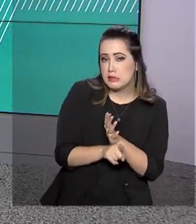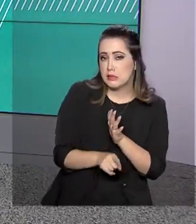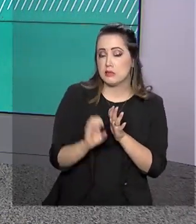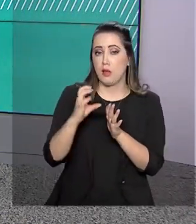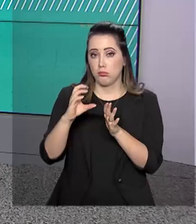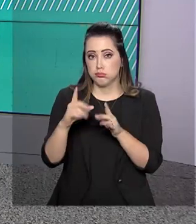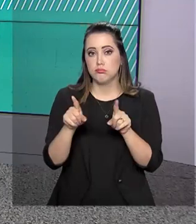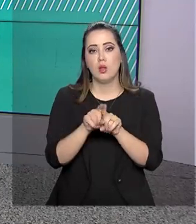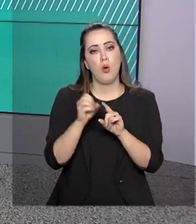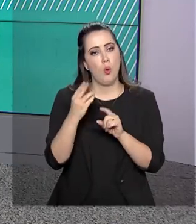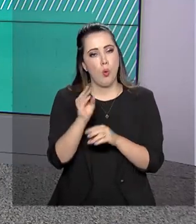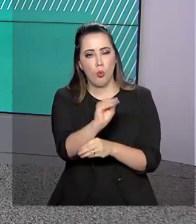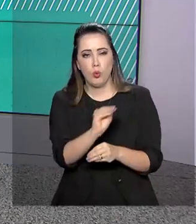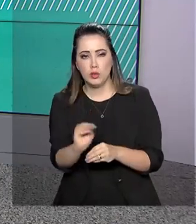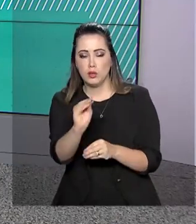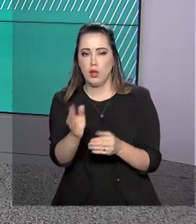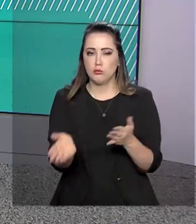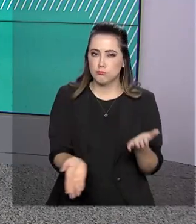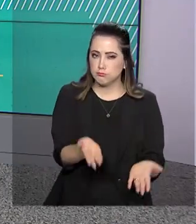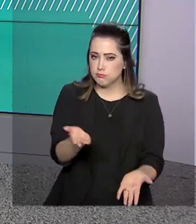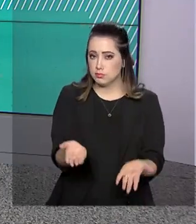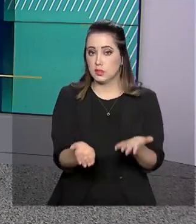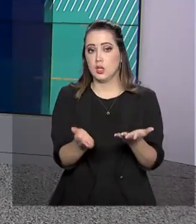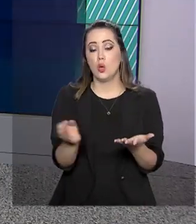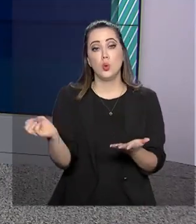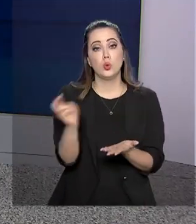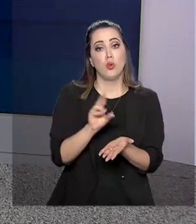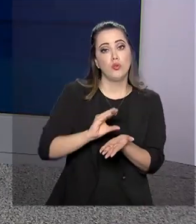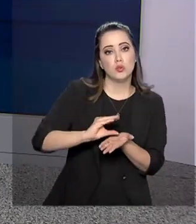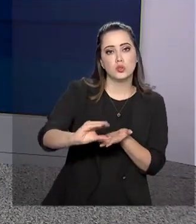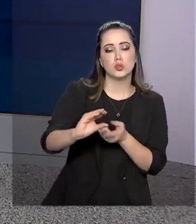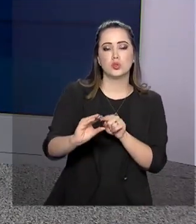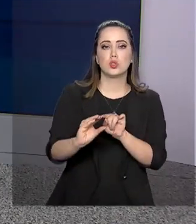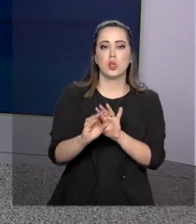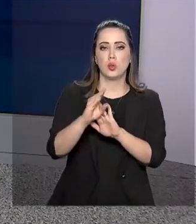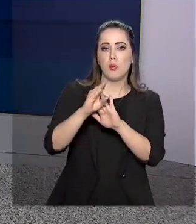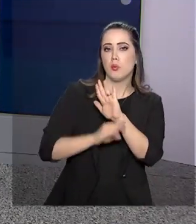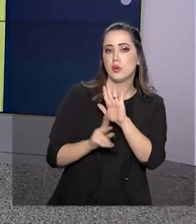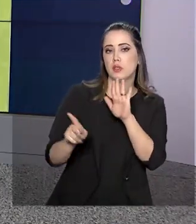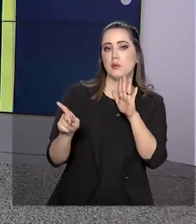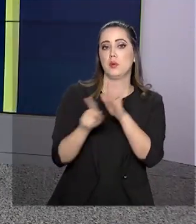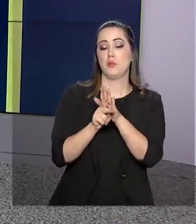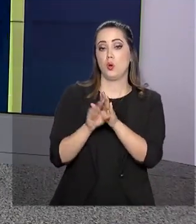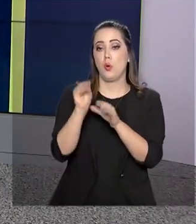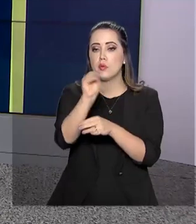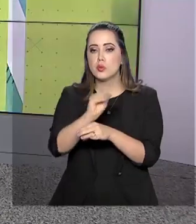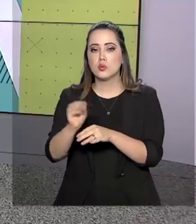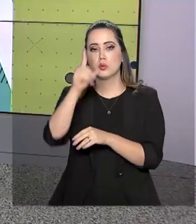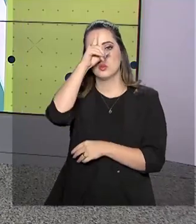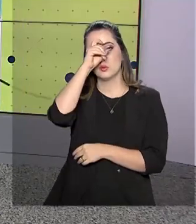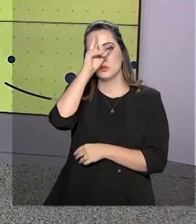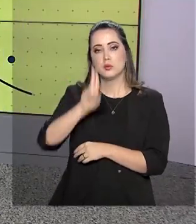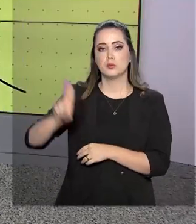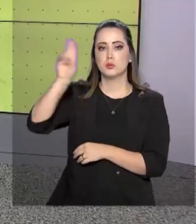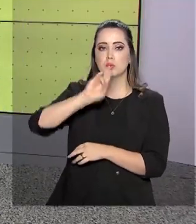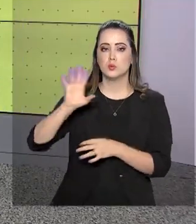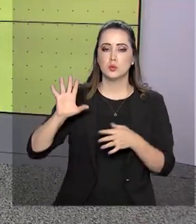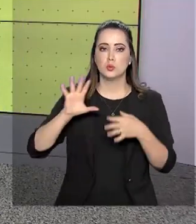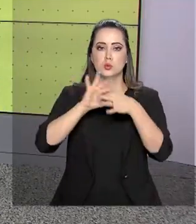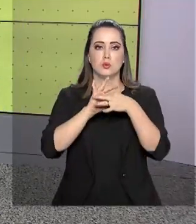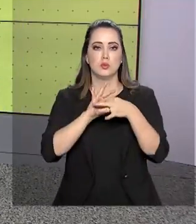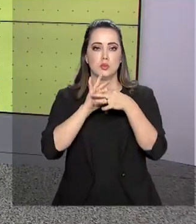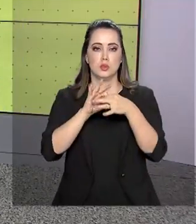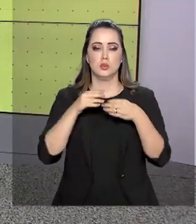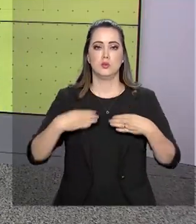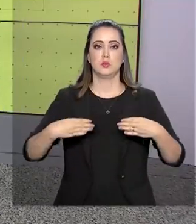serviços. O novo repasse integra o Programa Nacional de Reestruturação dos Hospitais Universitários, que tem a parceria do Ministério